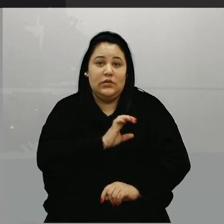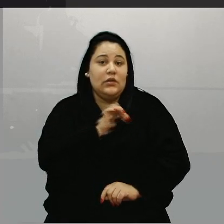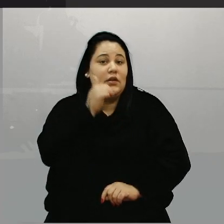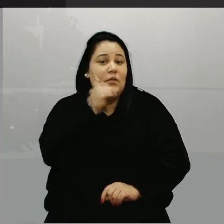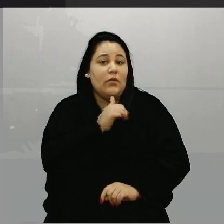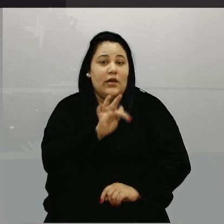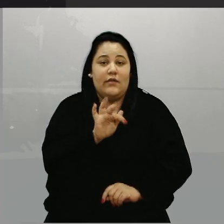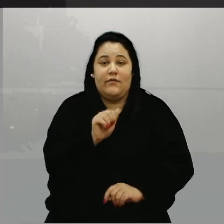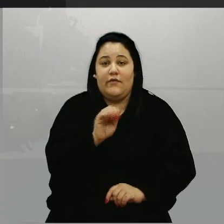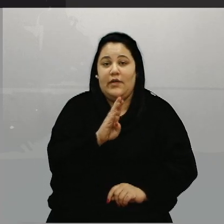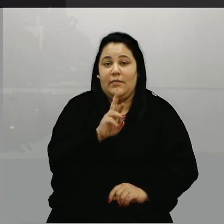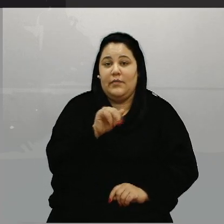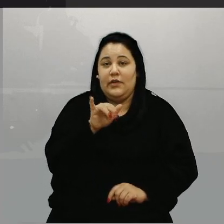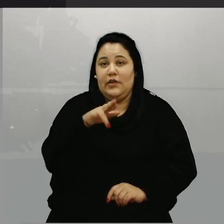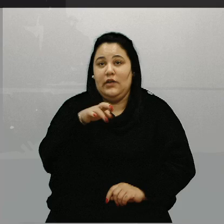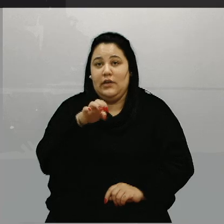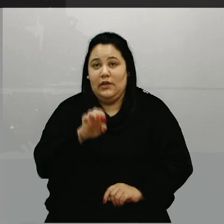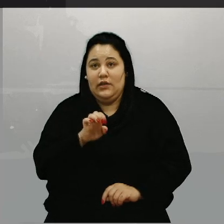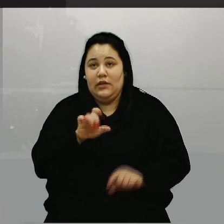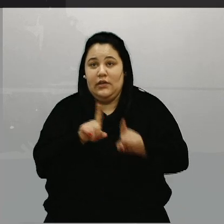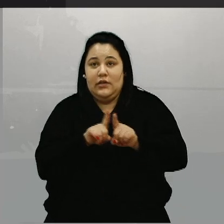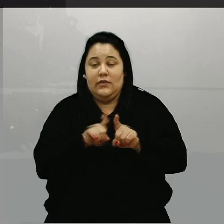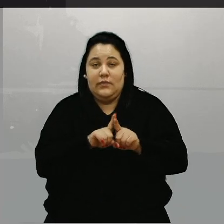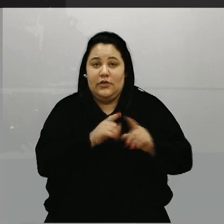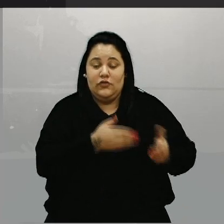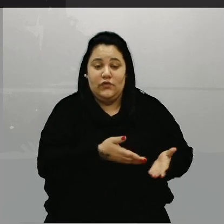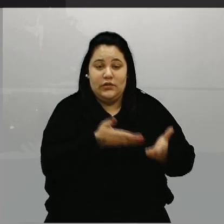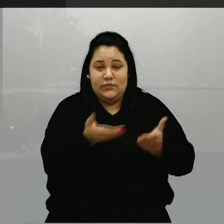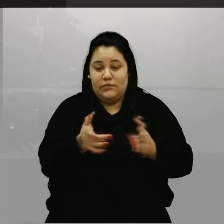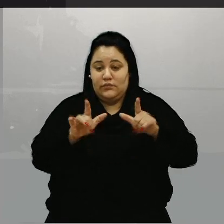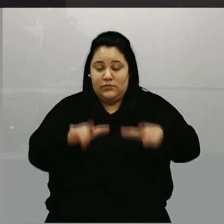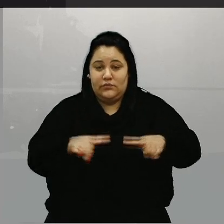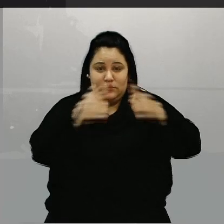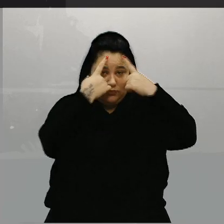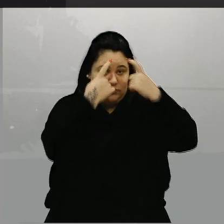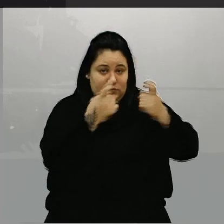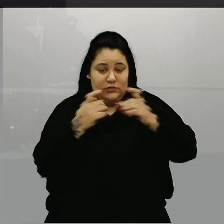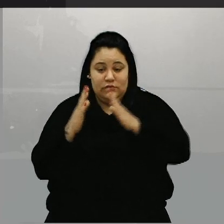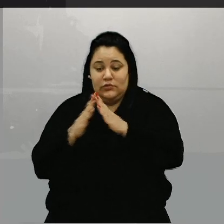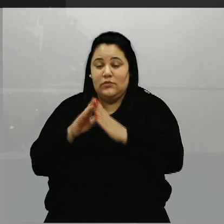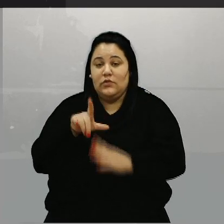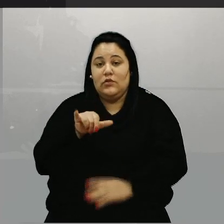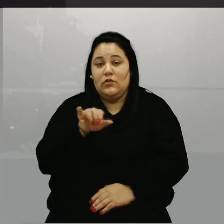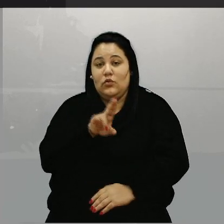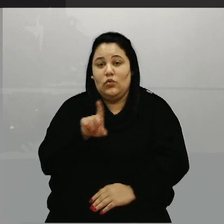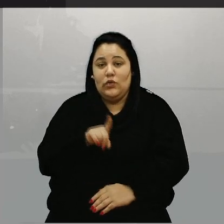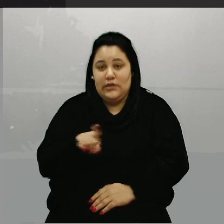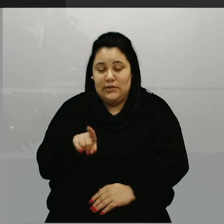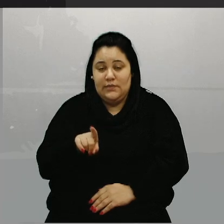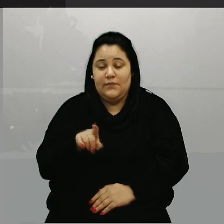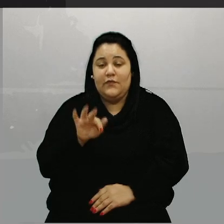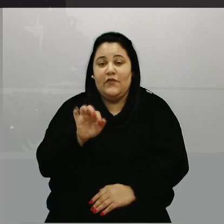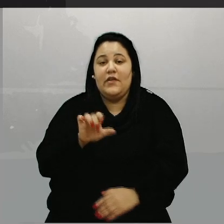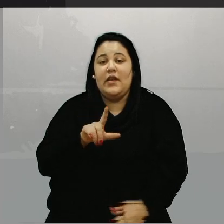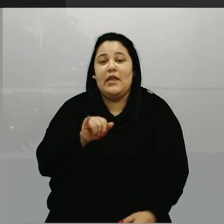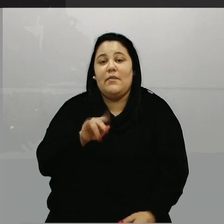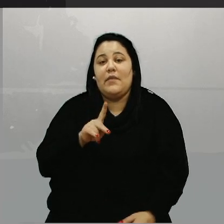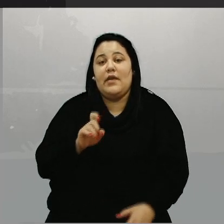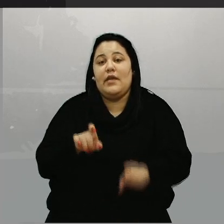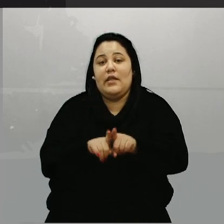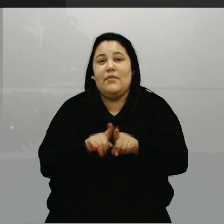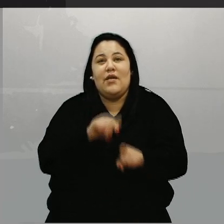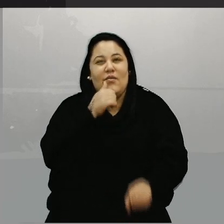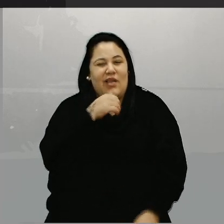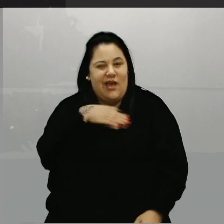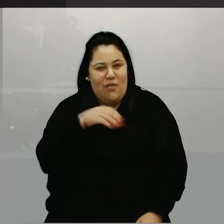Fabrine. Fomos recebidas na vara de violência doméstica, pelo Luiz Felipe, e também pela Mônica,